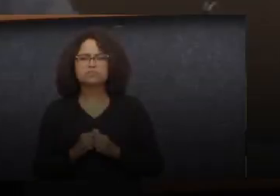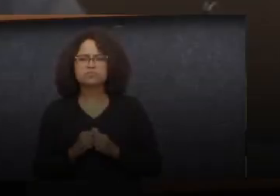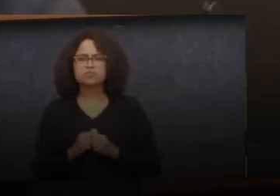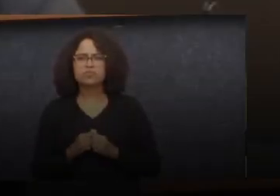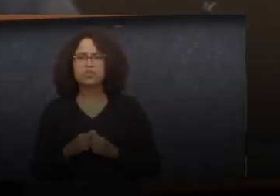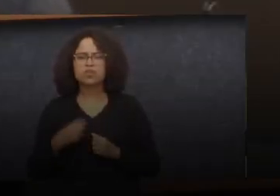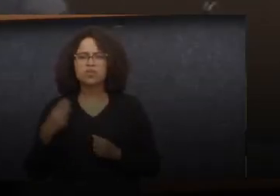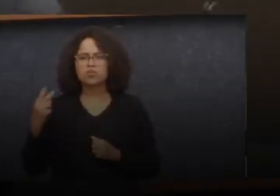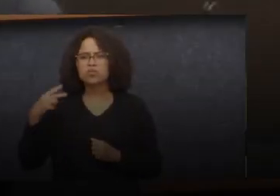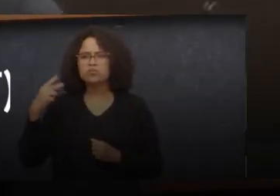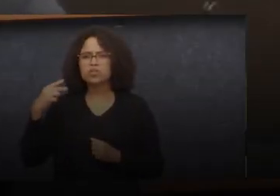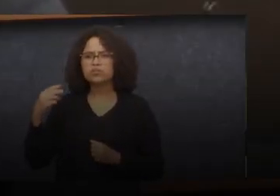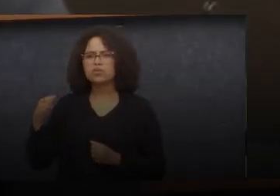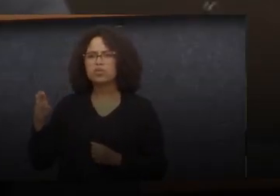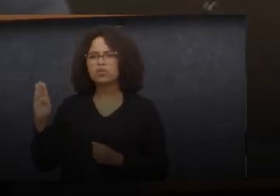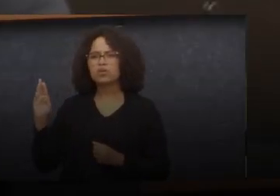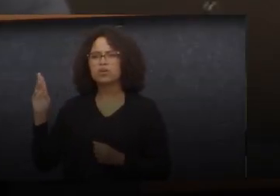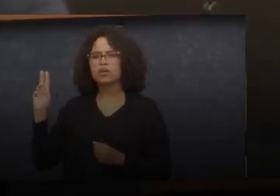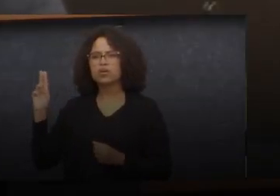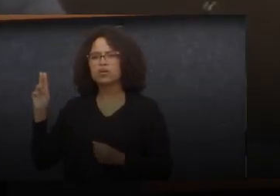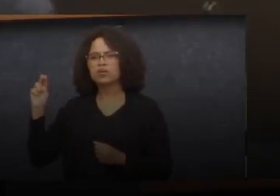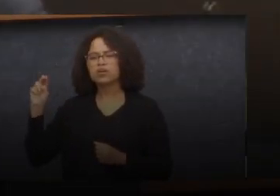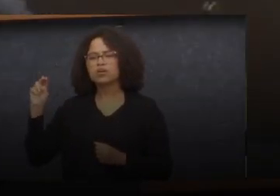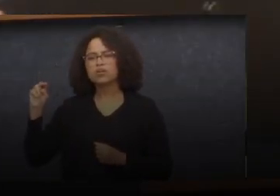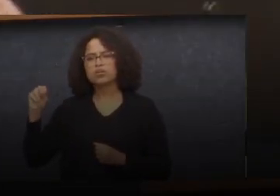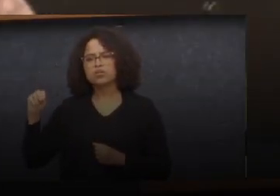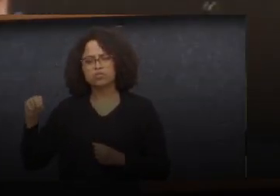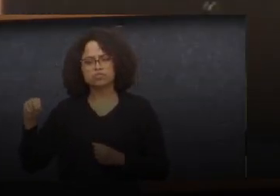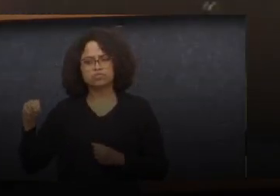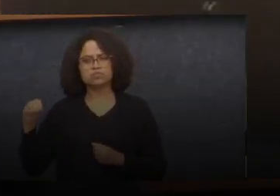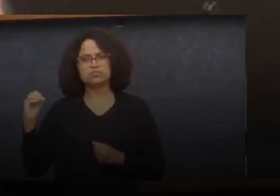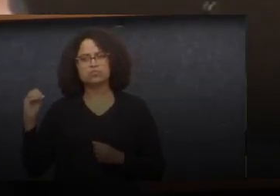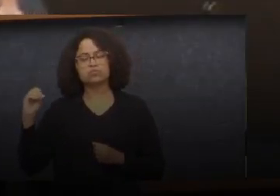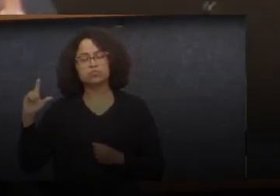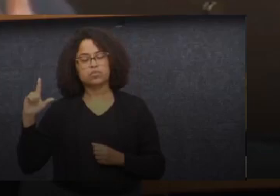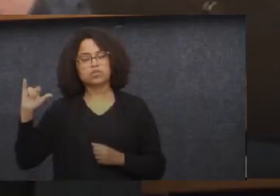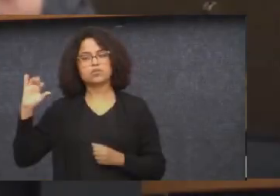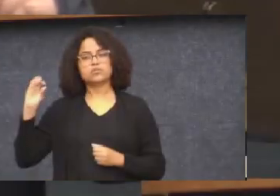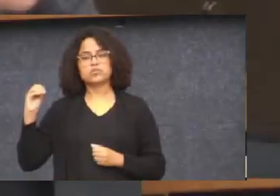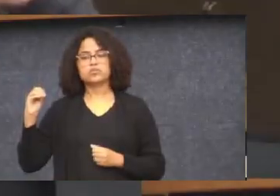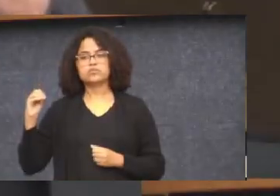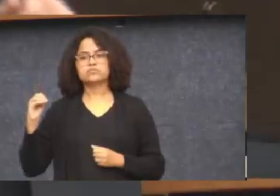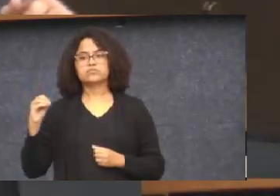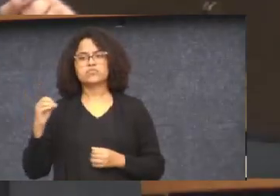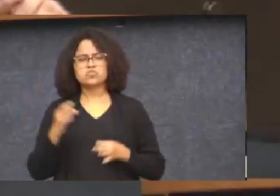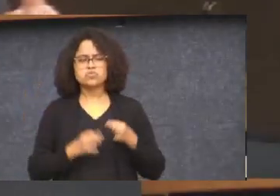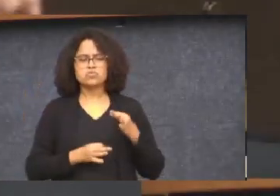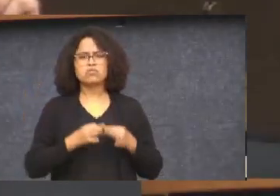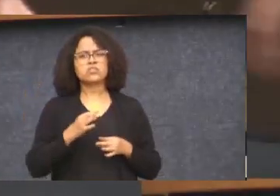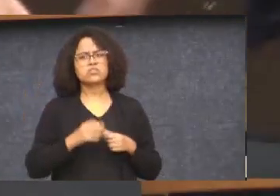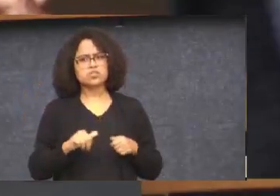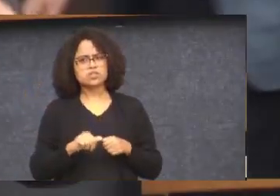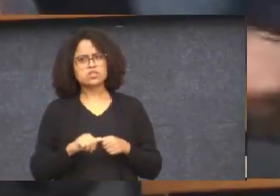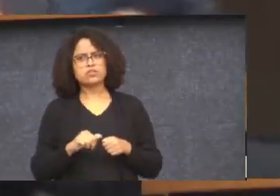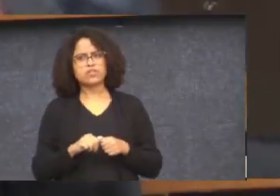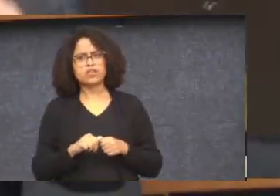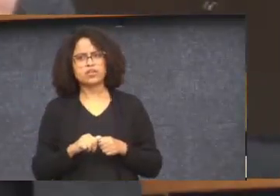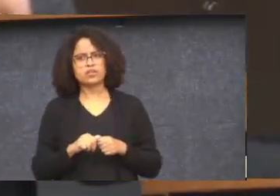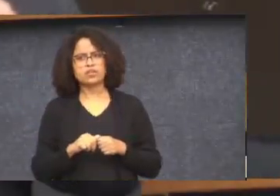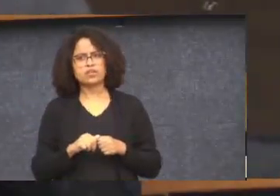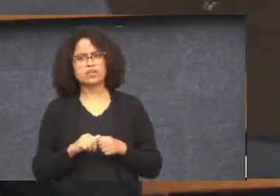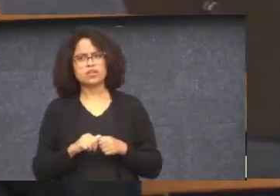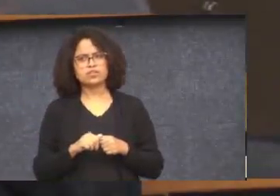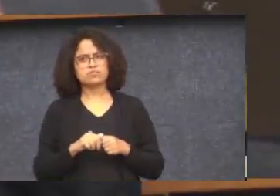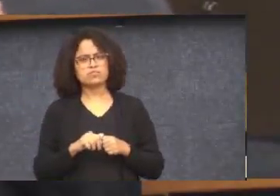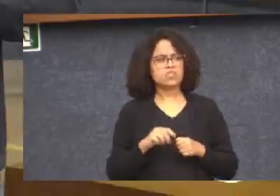O vereador Braulio, justiça seja feita, ele não se furtou em momento nenhum